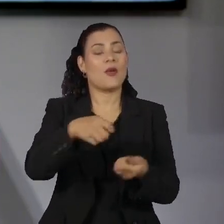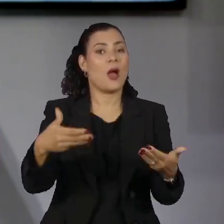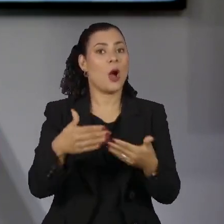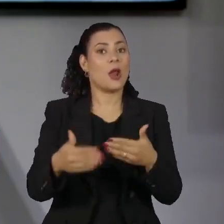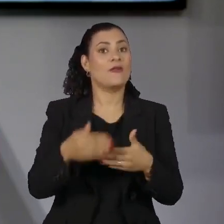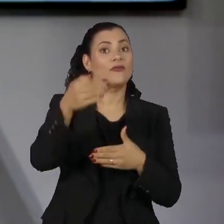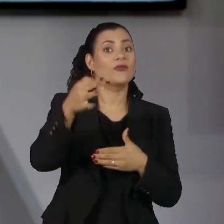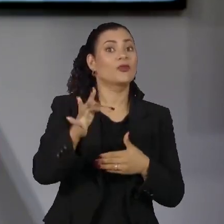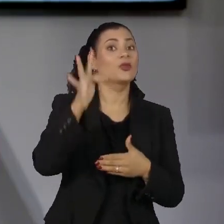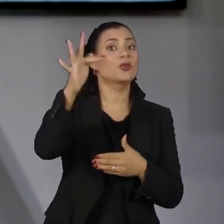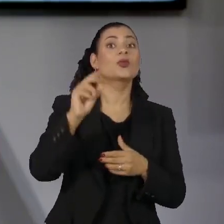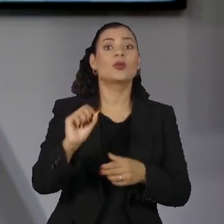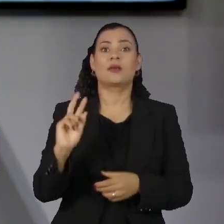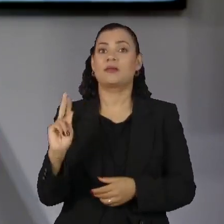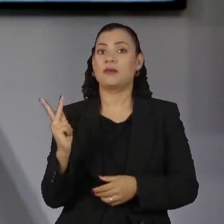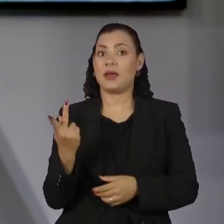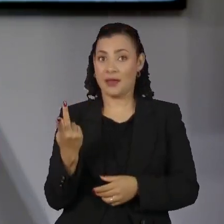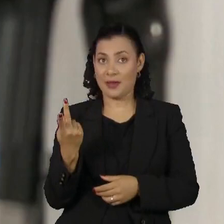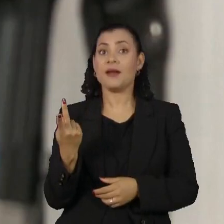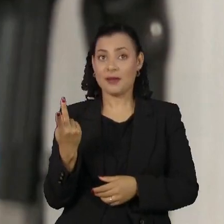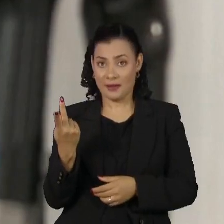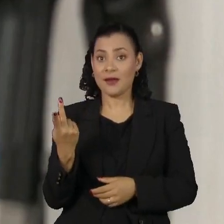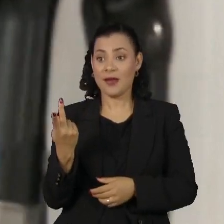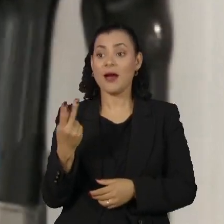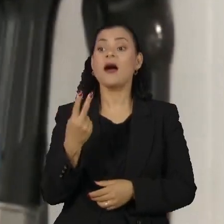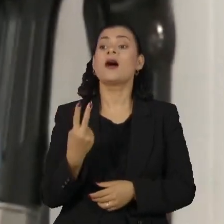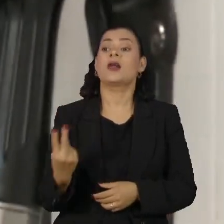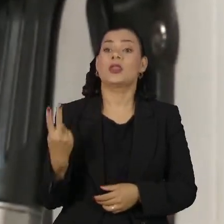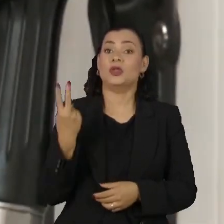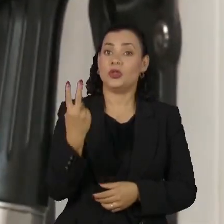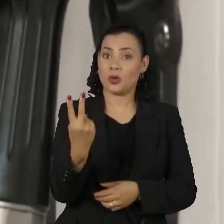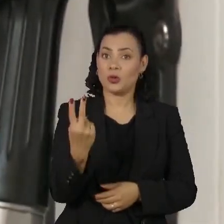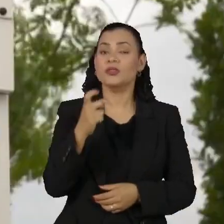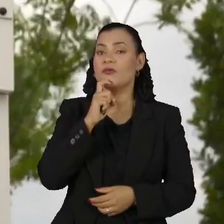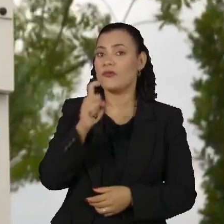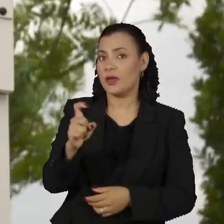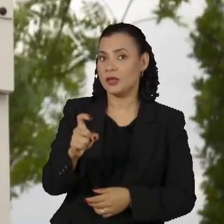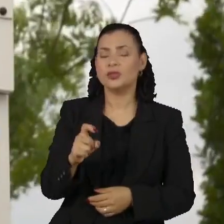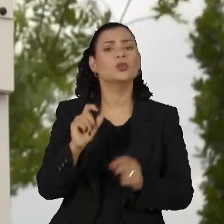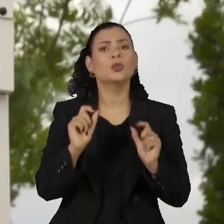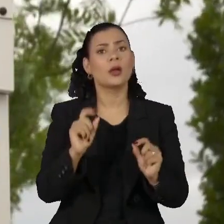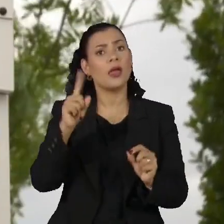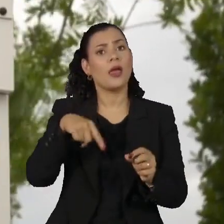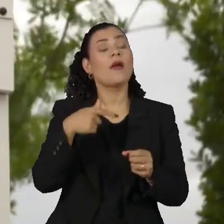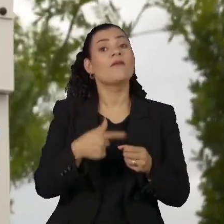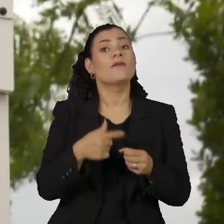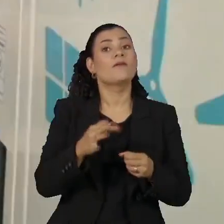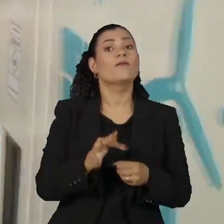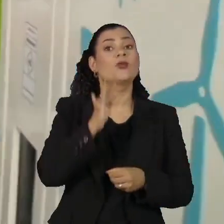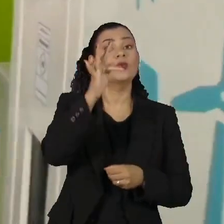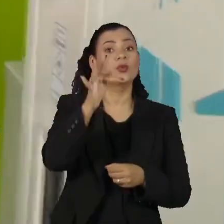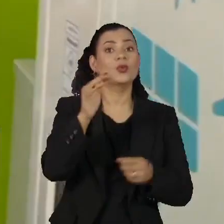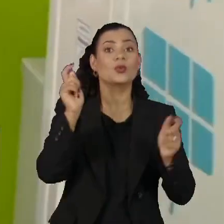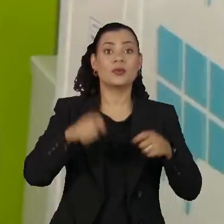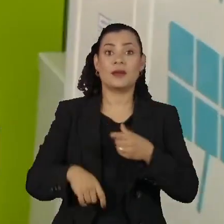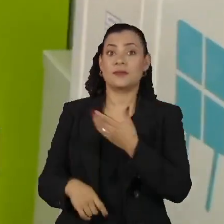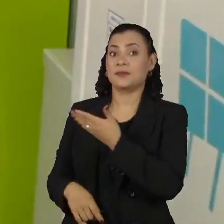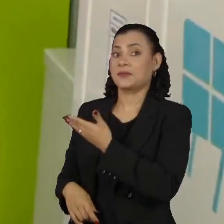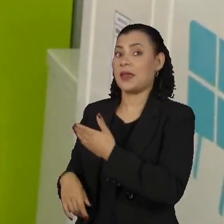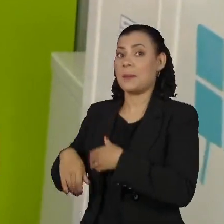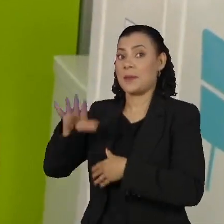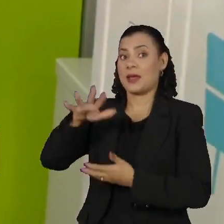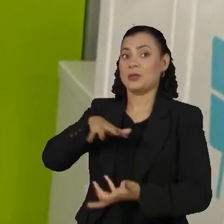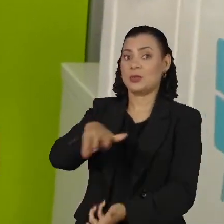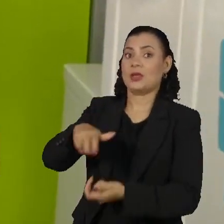década, o hidrogênio verde. Ele já é chamado de petróleo do futuro ou combustível da próxima